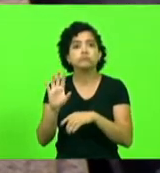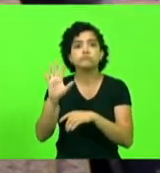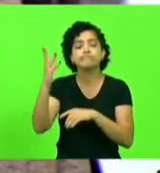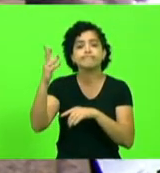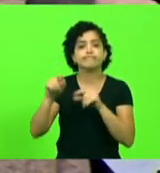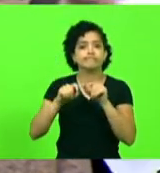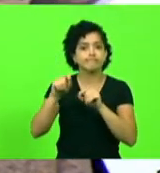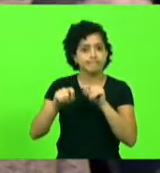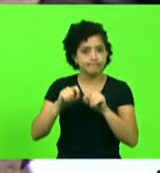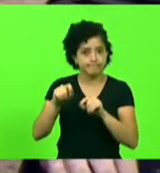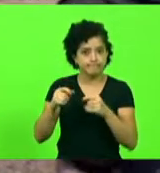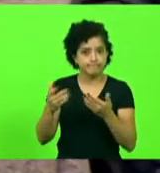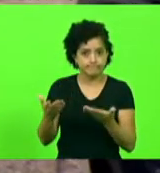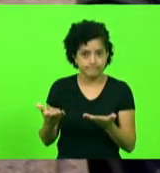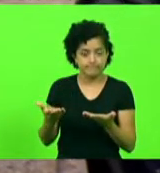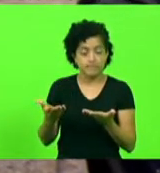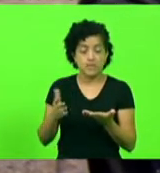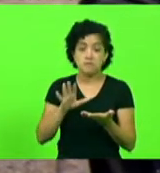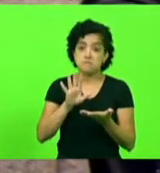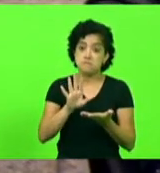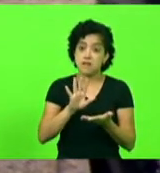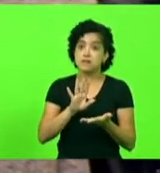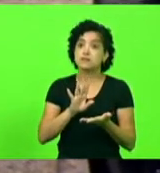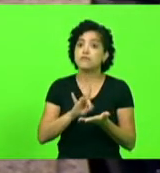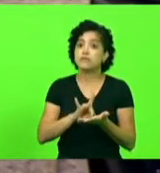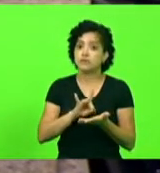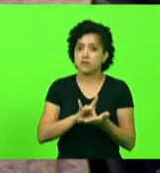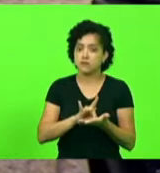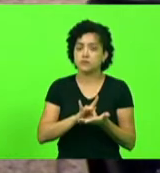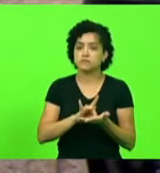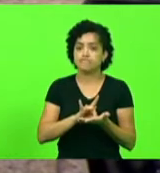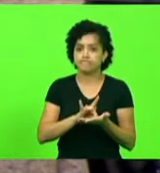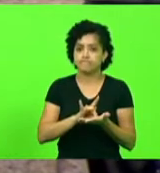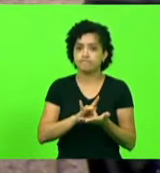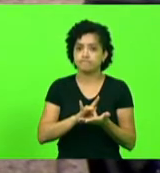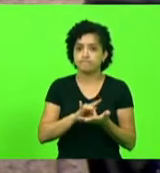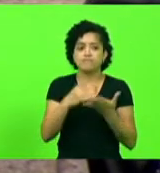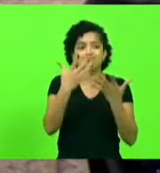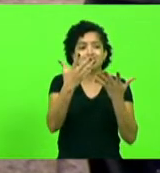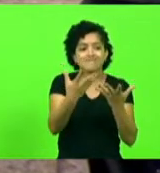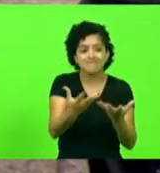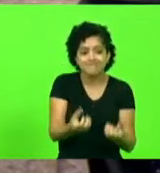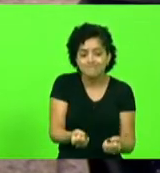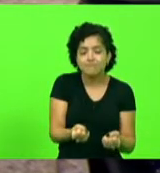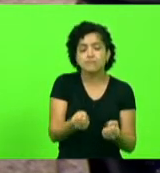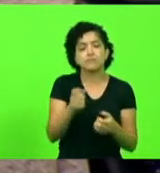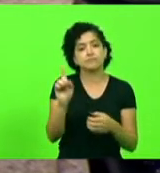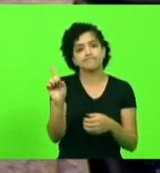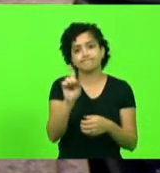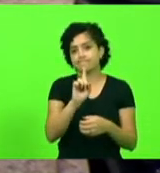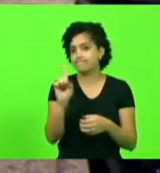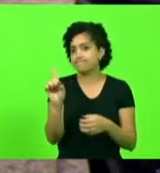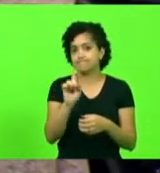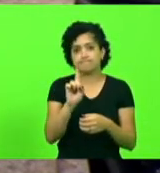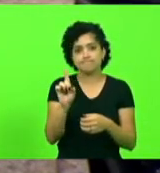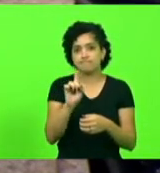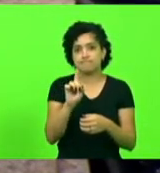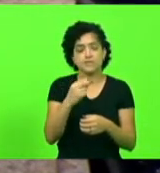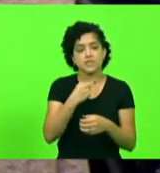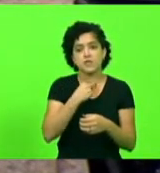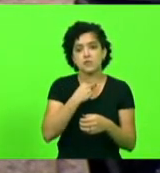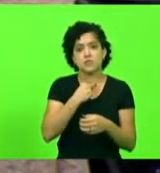na secretaria. Mas o fato é que nós não podemos aceitar isso acontecendo com catarinenses.